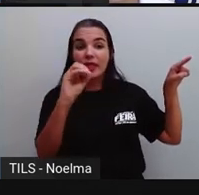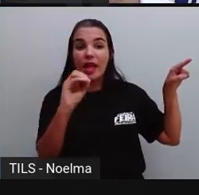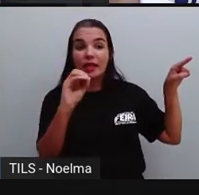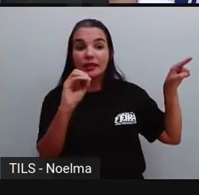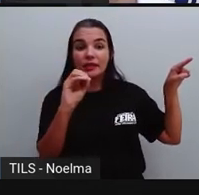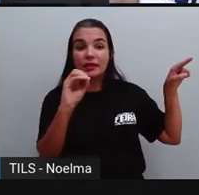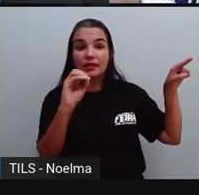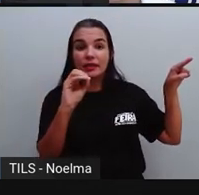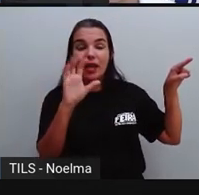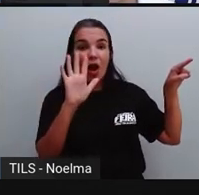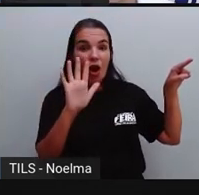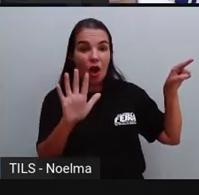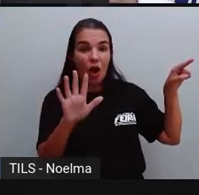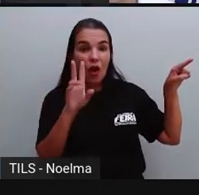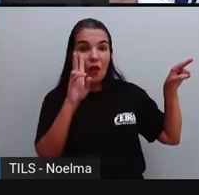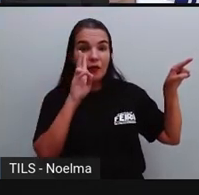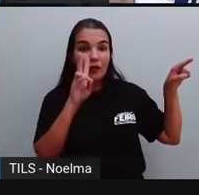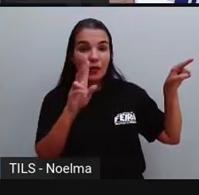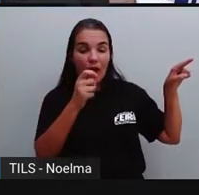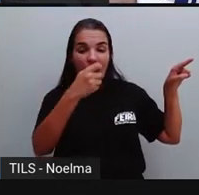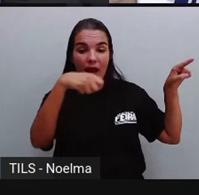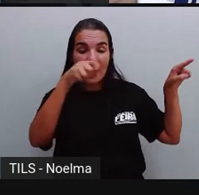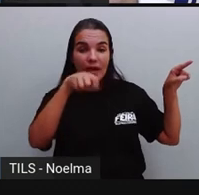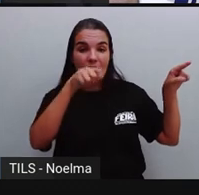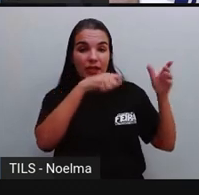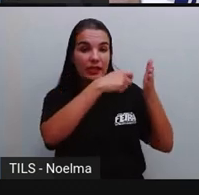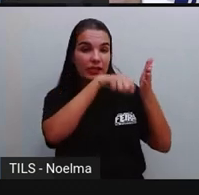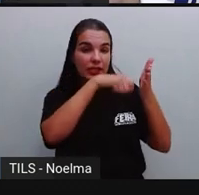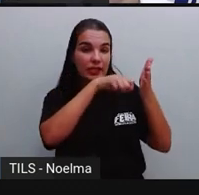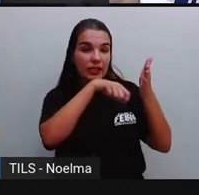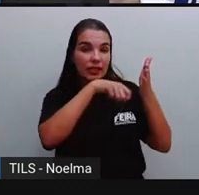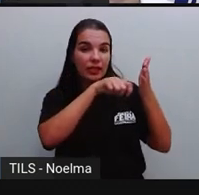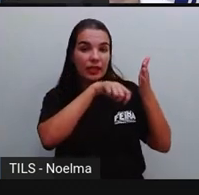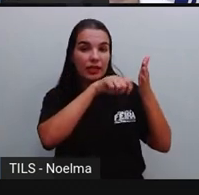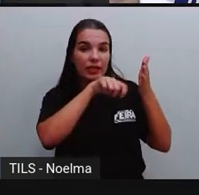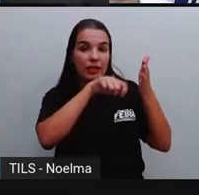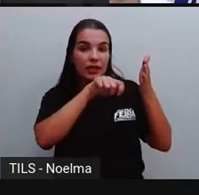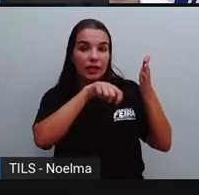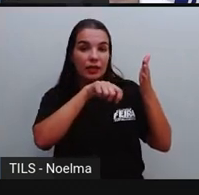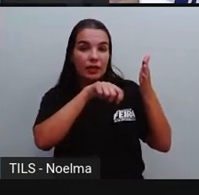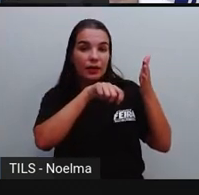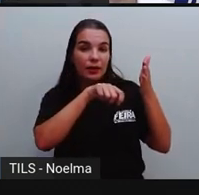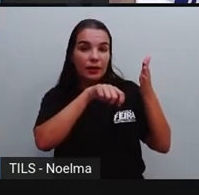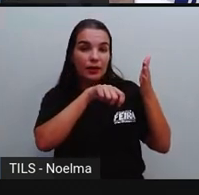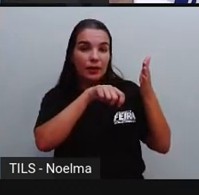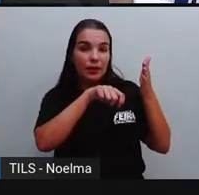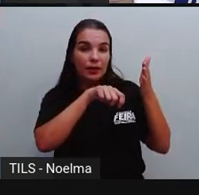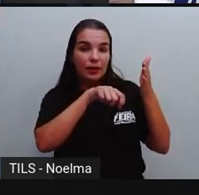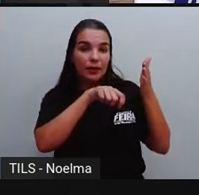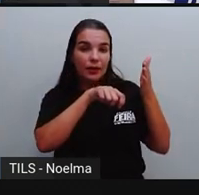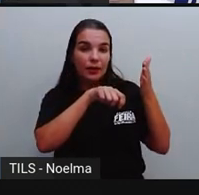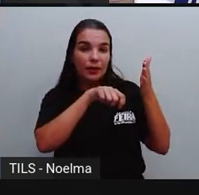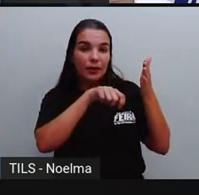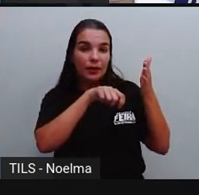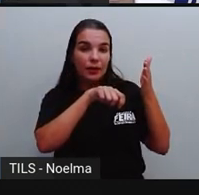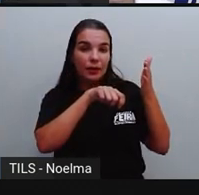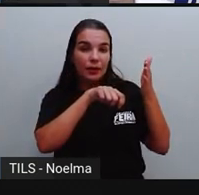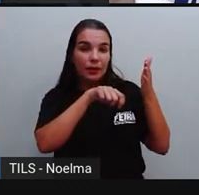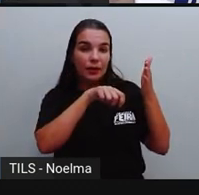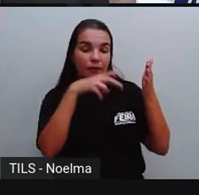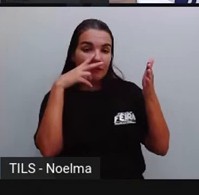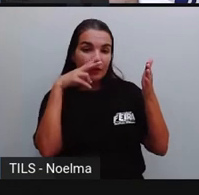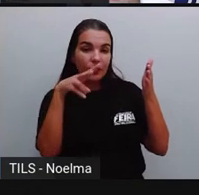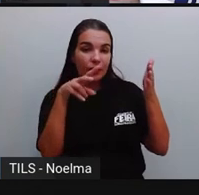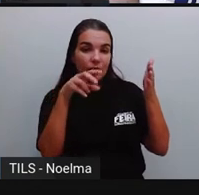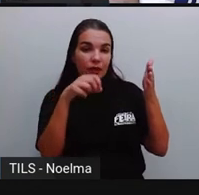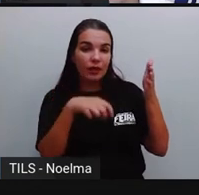Ó, a Pró escreveu aqui, ó. A Pró tá atrapalhada. A Pró escreveu 35, é 36, tá bom? Segundo ano.